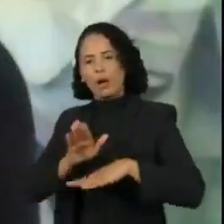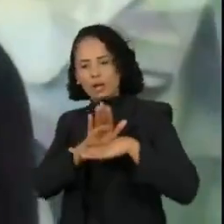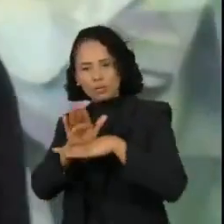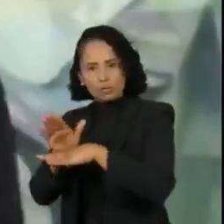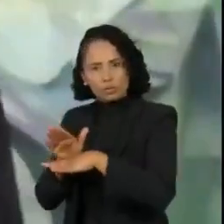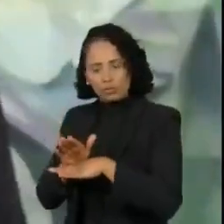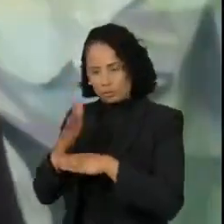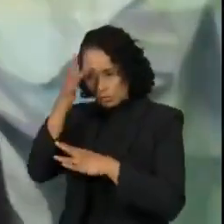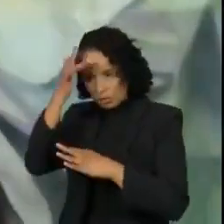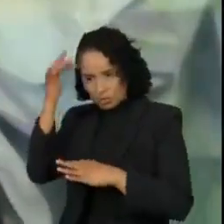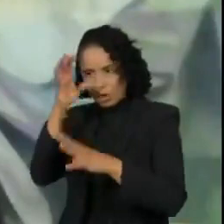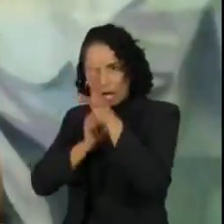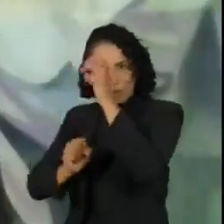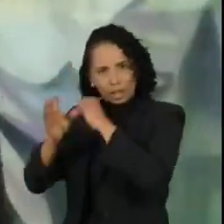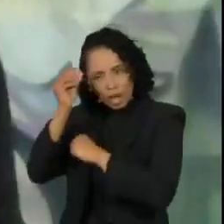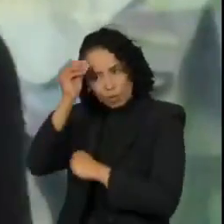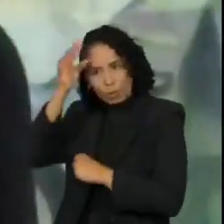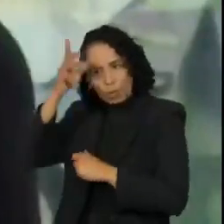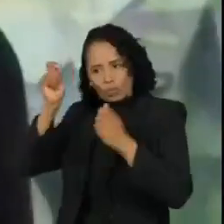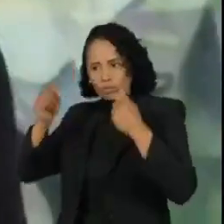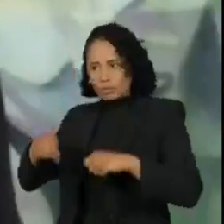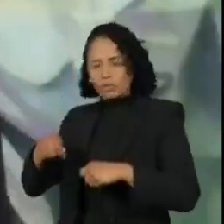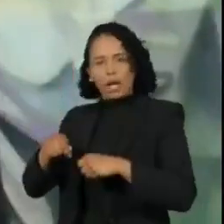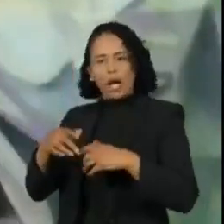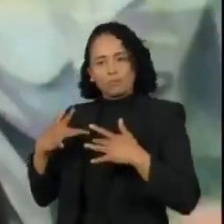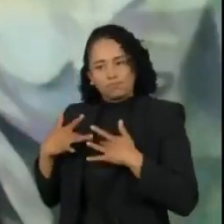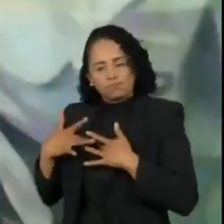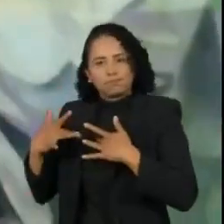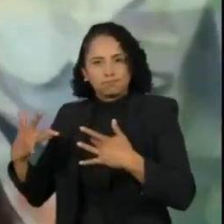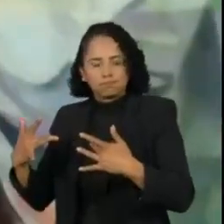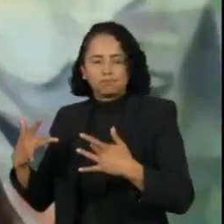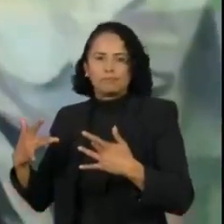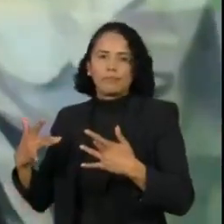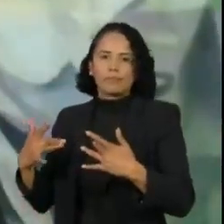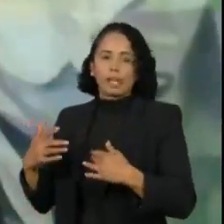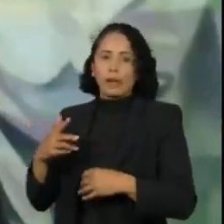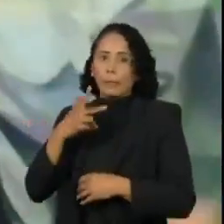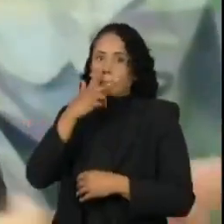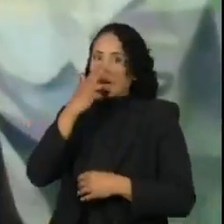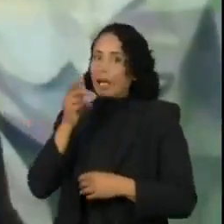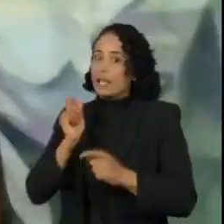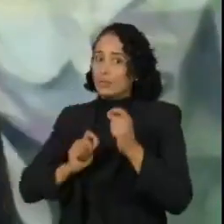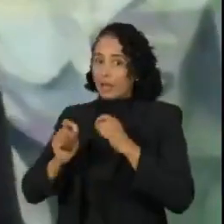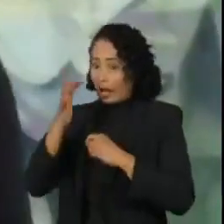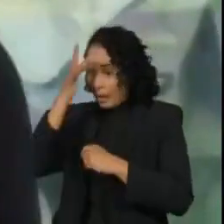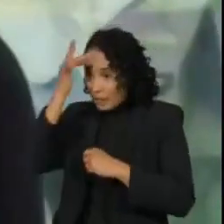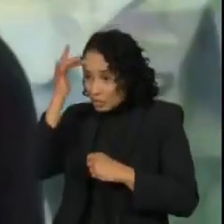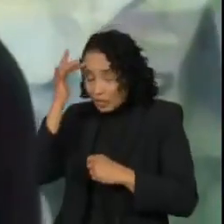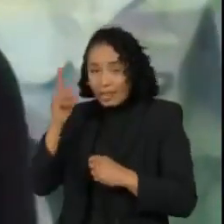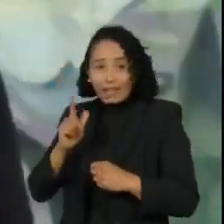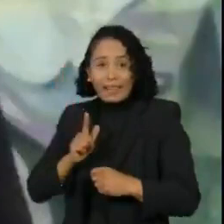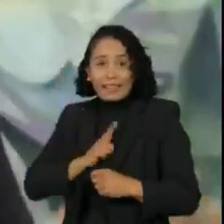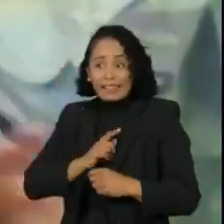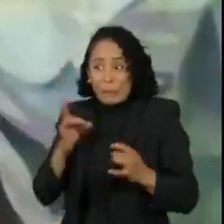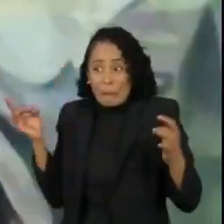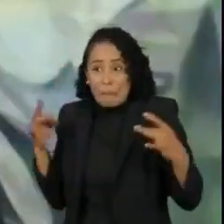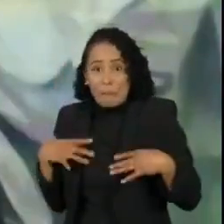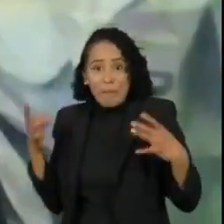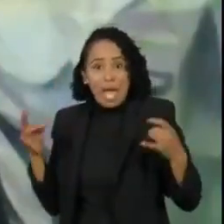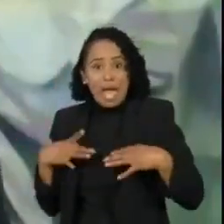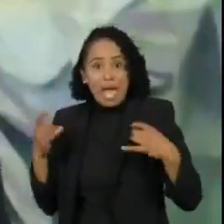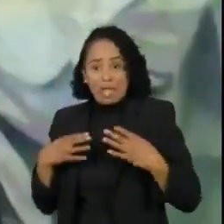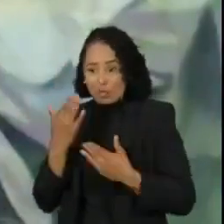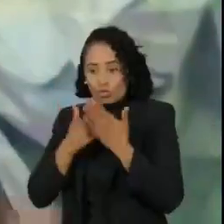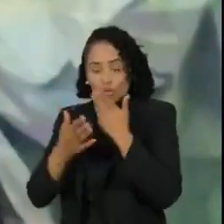credibilidade, porque, por incrível que pareça, muita gente ainda tem medo de doar alimentos. Então, explicar como a gente